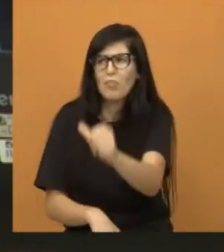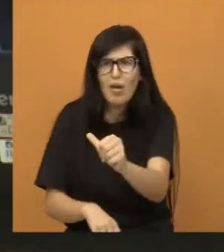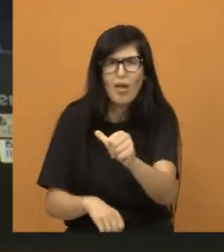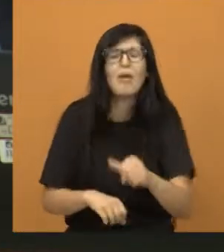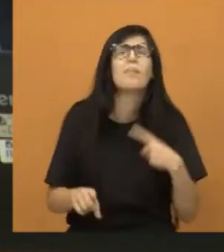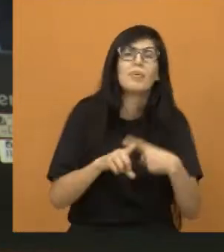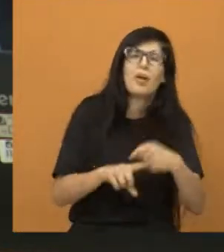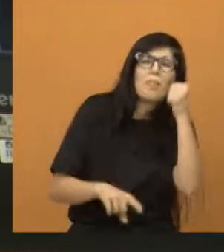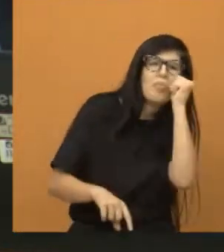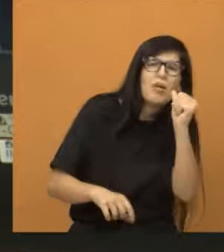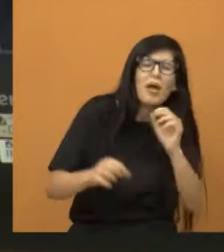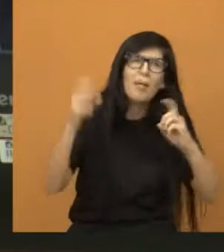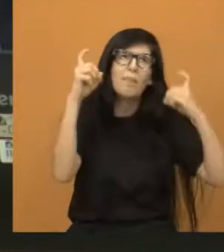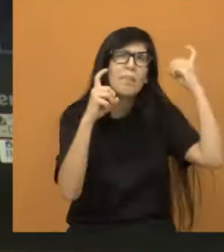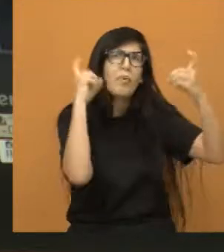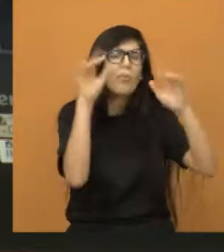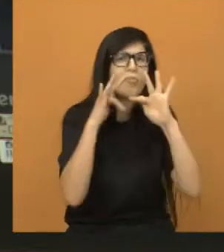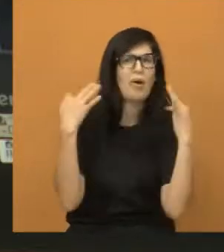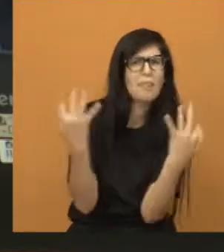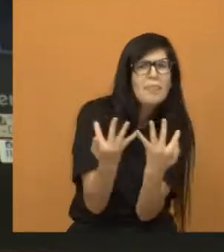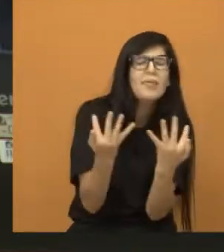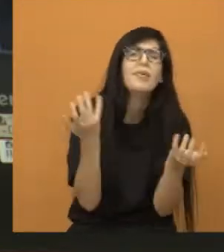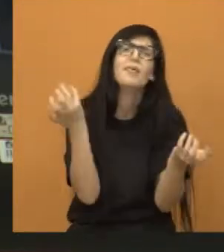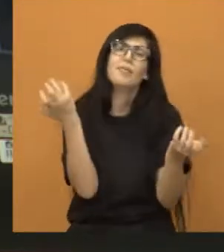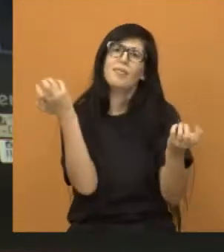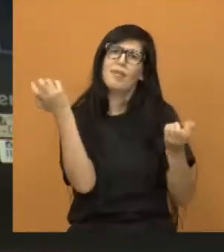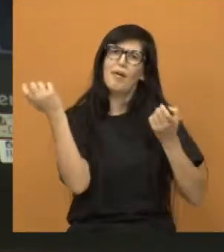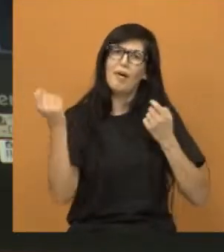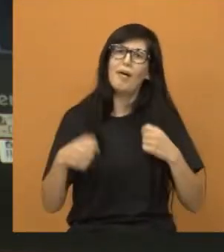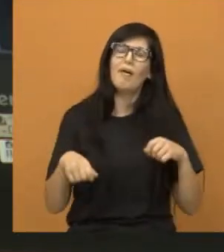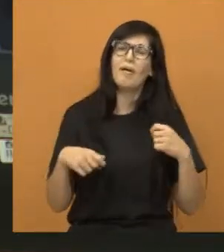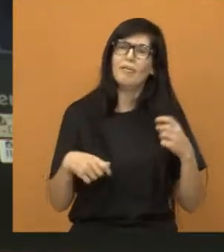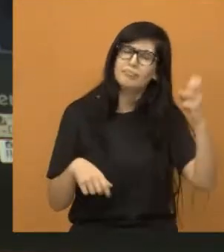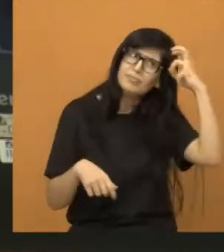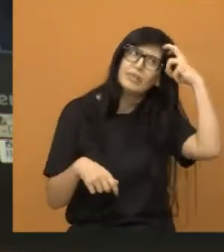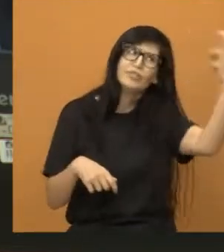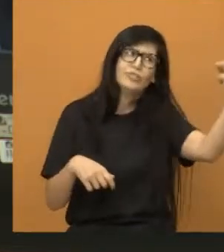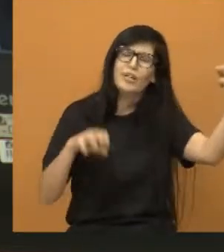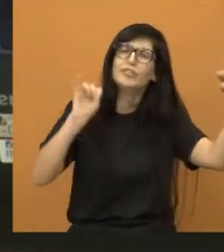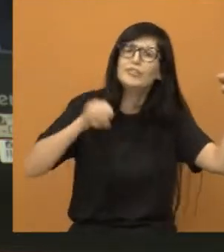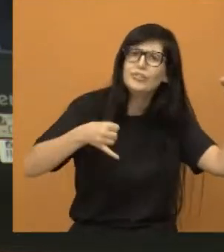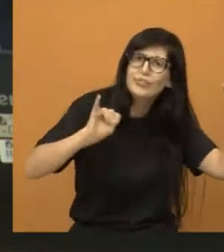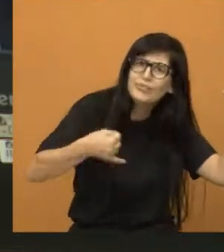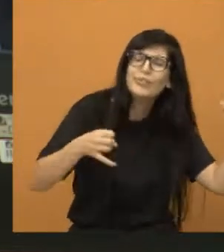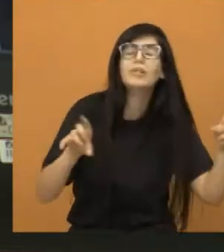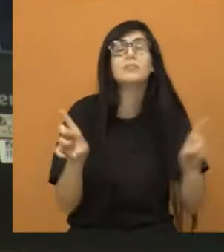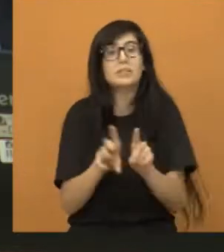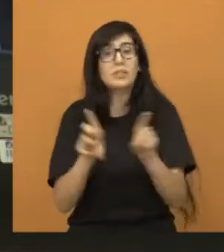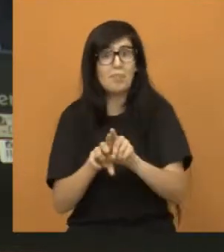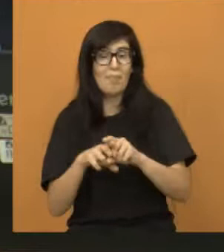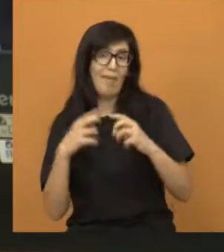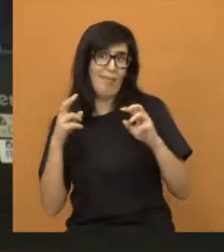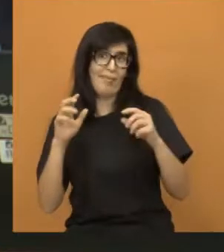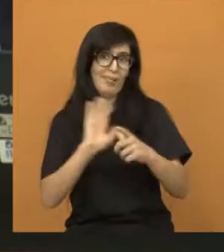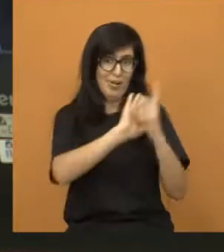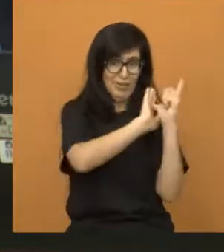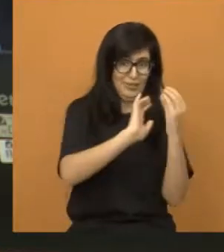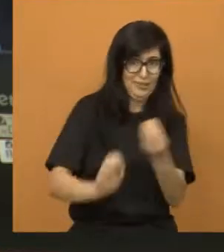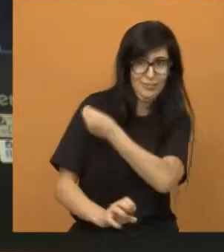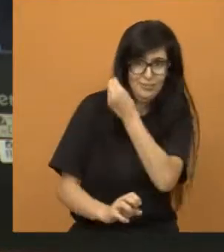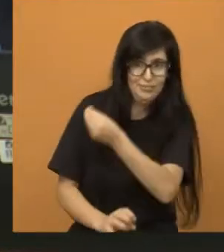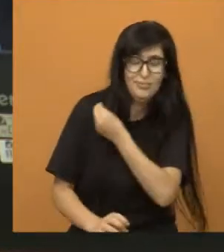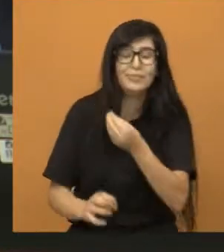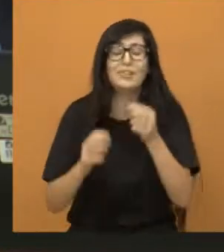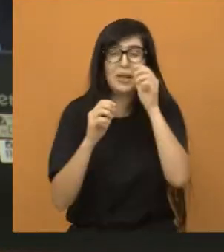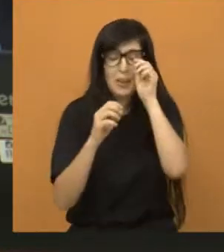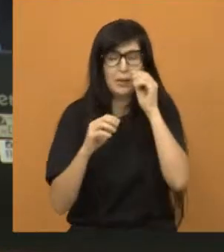família, a mulher organiza as ideias, e até nessa roda de conversa que teve, pela